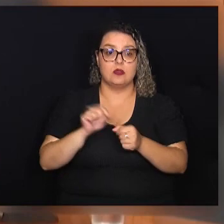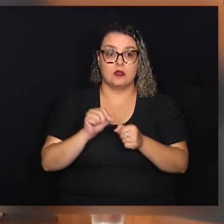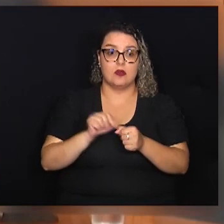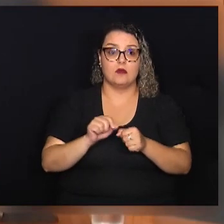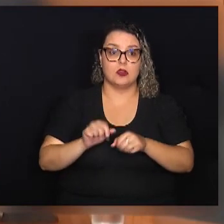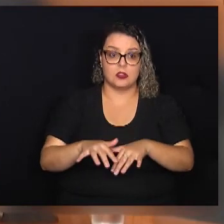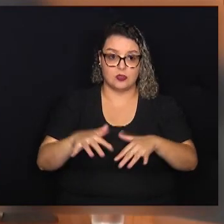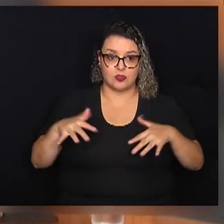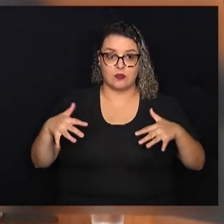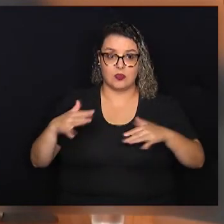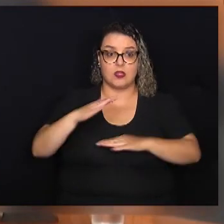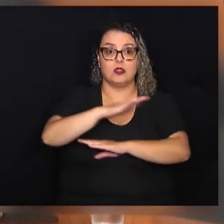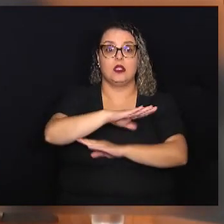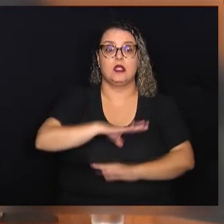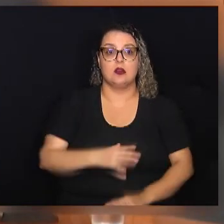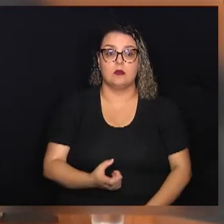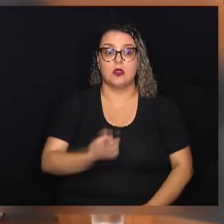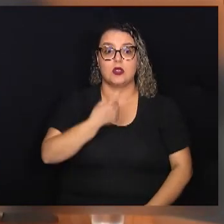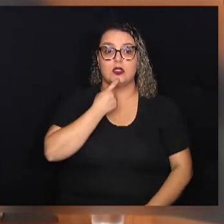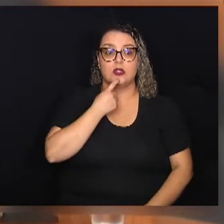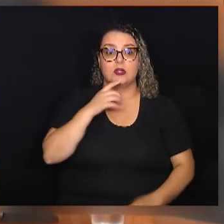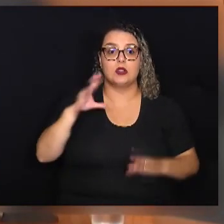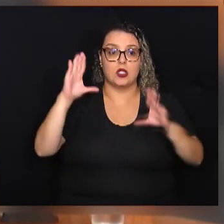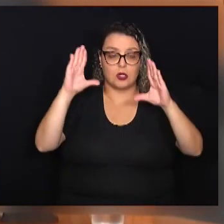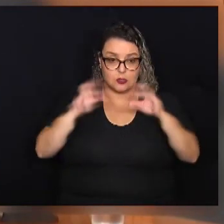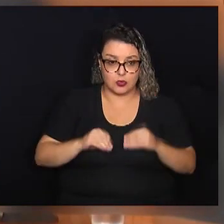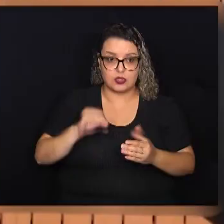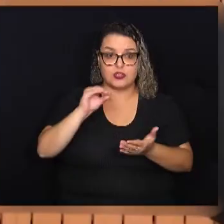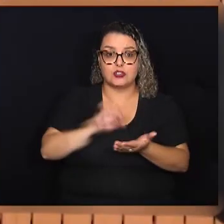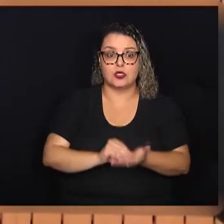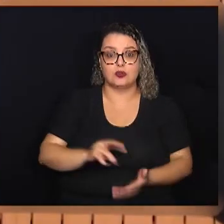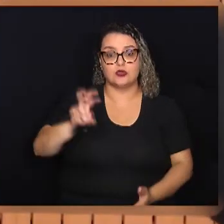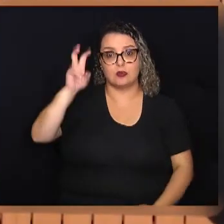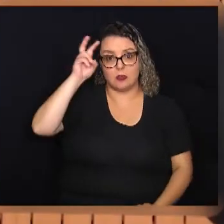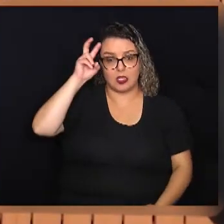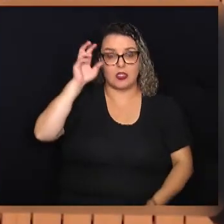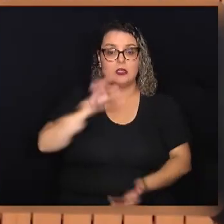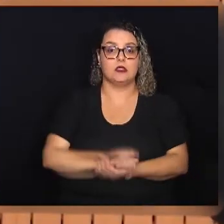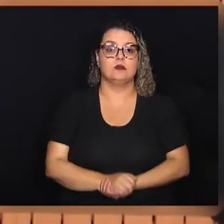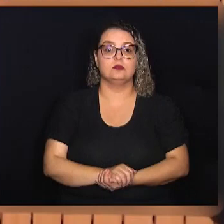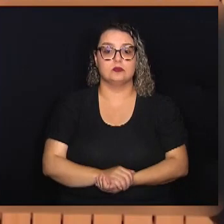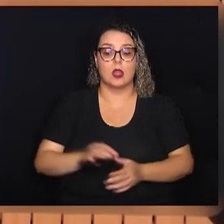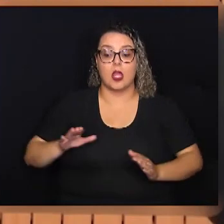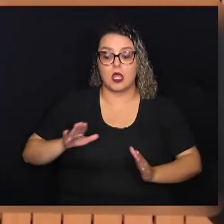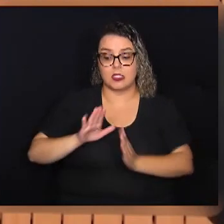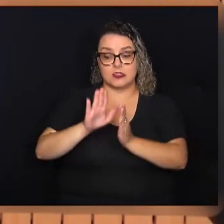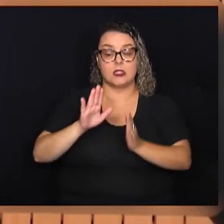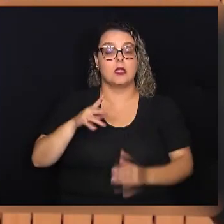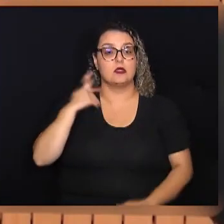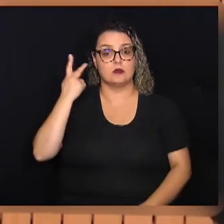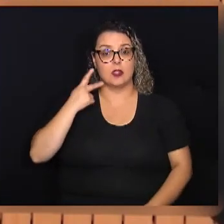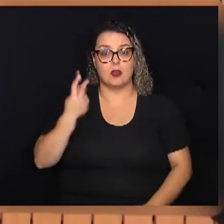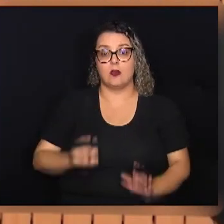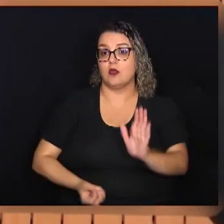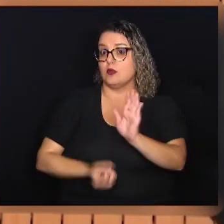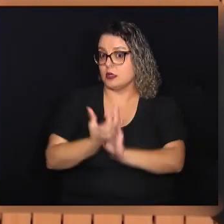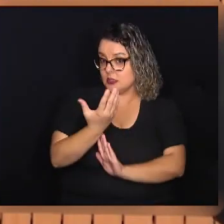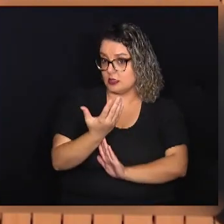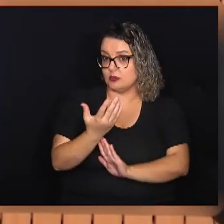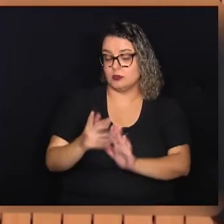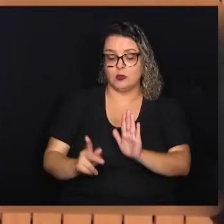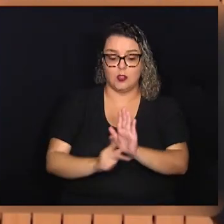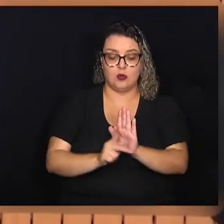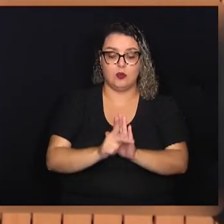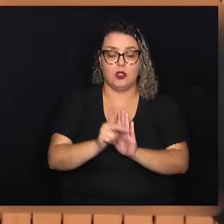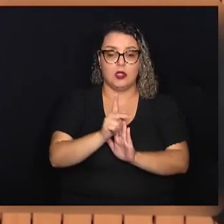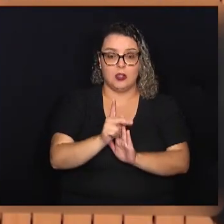plenário da Câmara Municipal, na noite da última quinta-feira. As frentes parlamentares, que foram criadas por projeto de